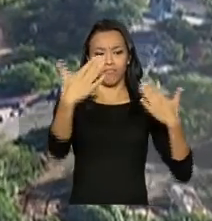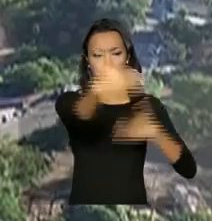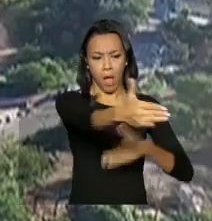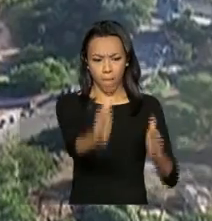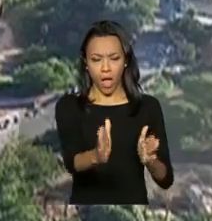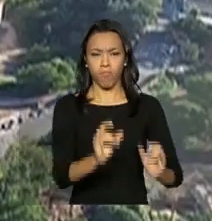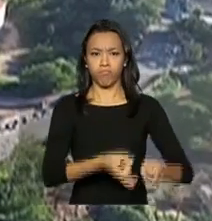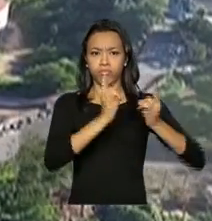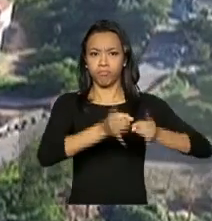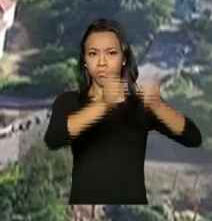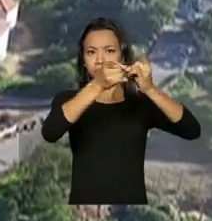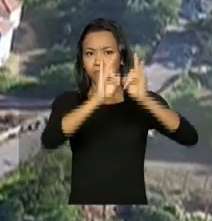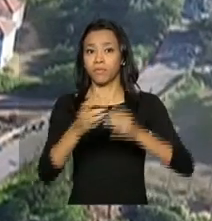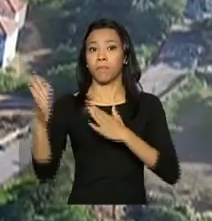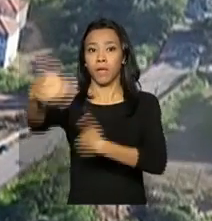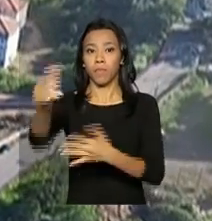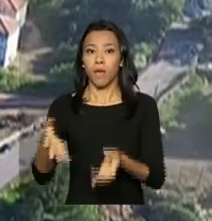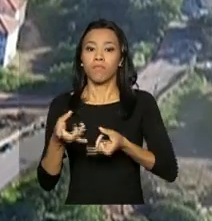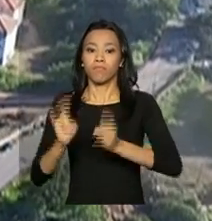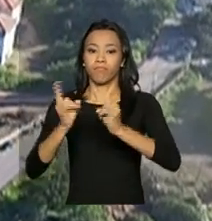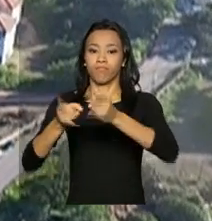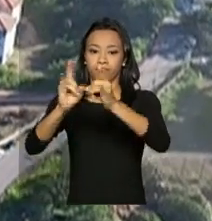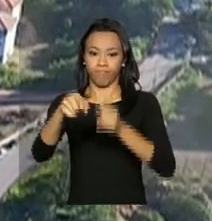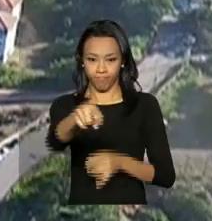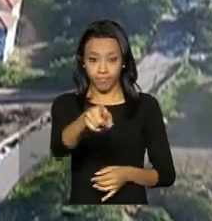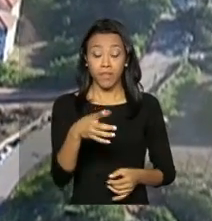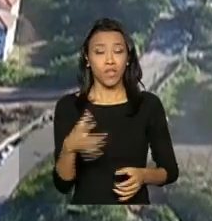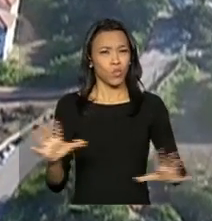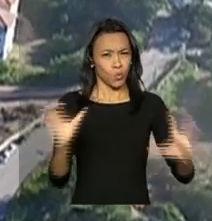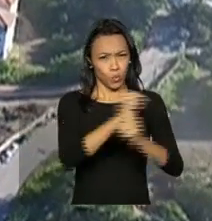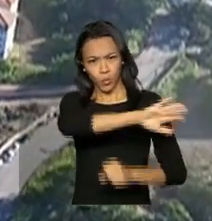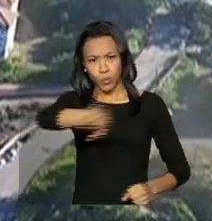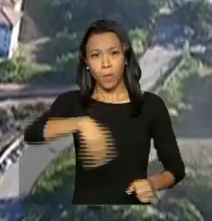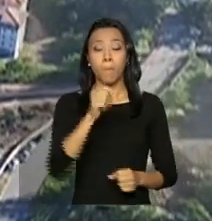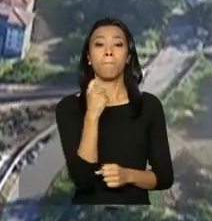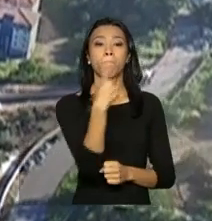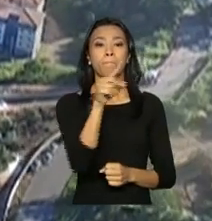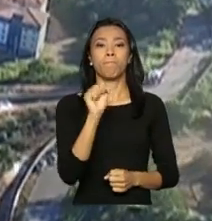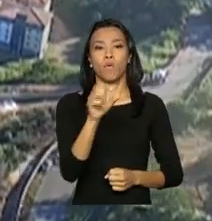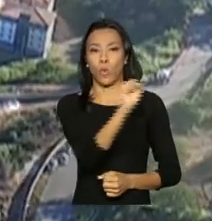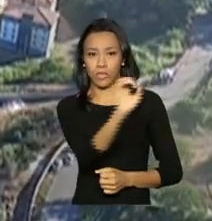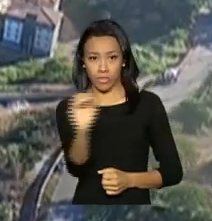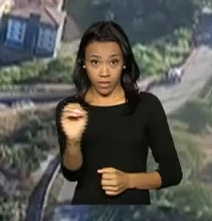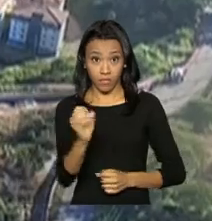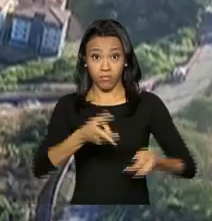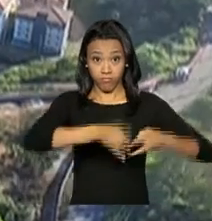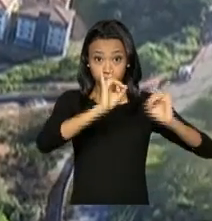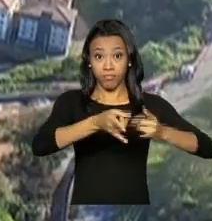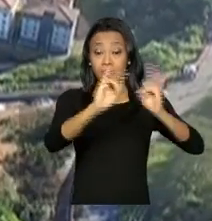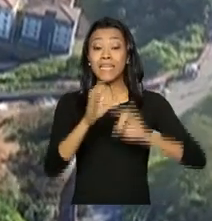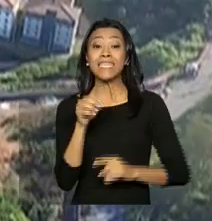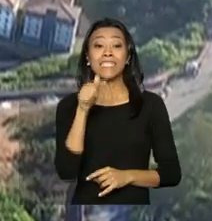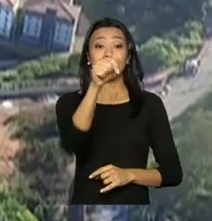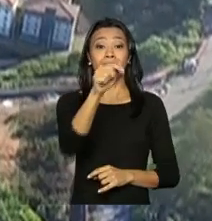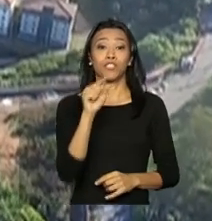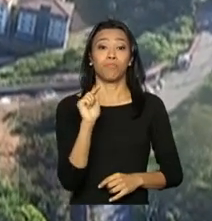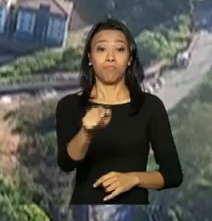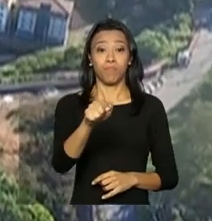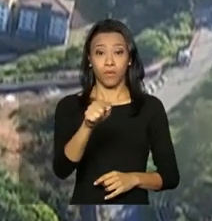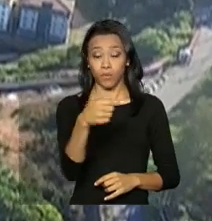Aqui no condomínio Coração de Maria são 1.800 apartamentos que vão receber cerca de 7.200